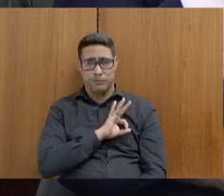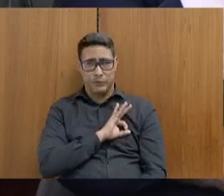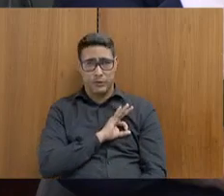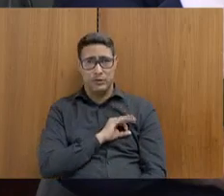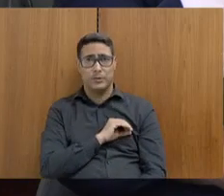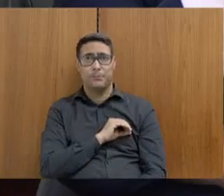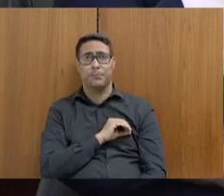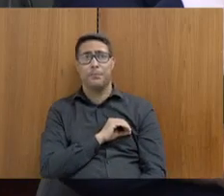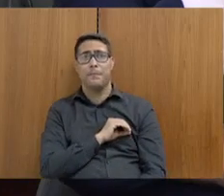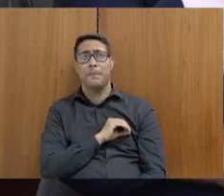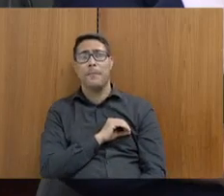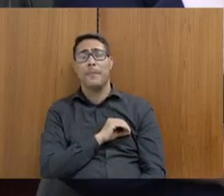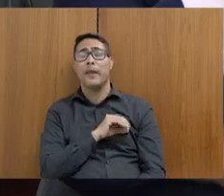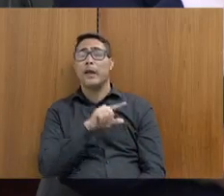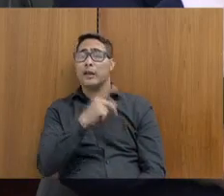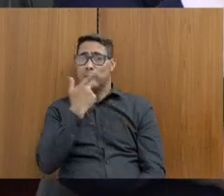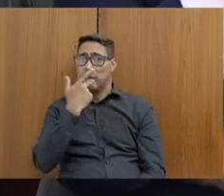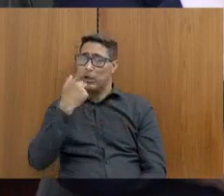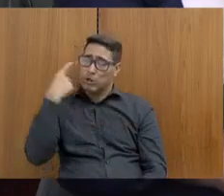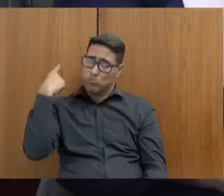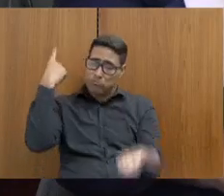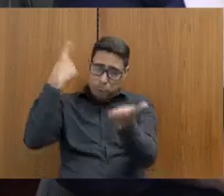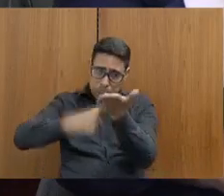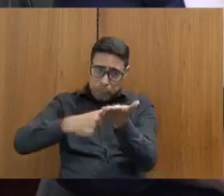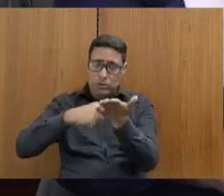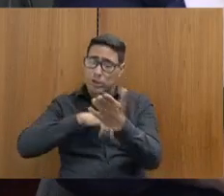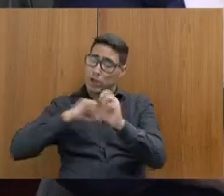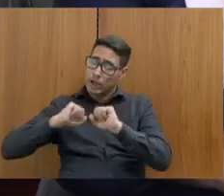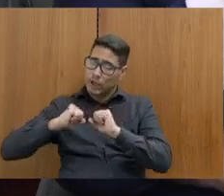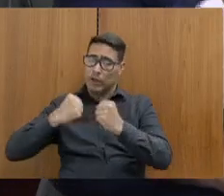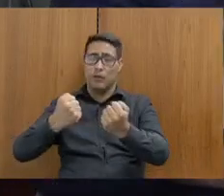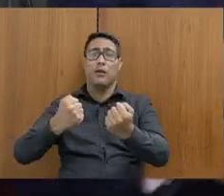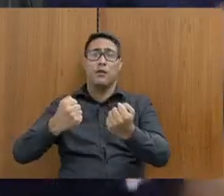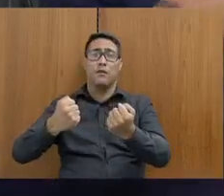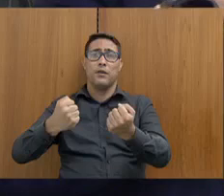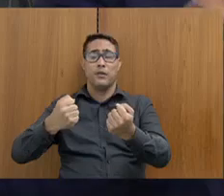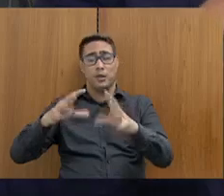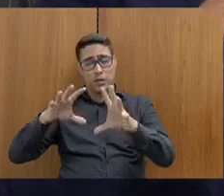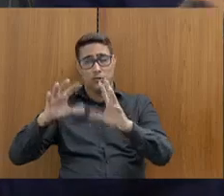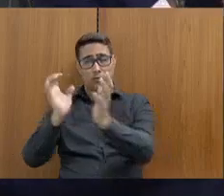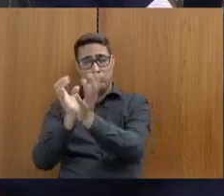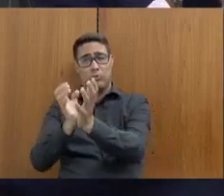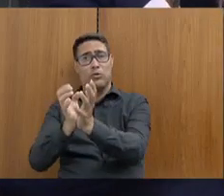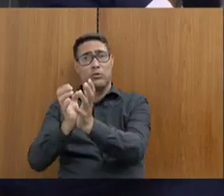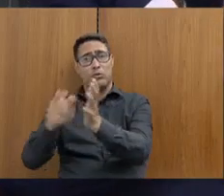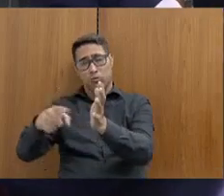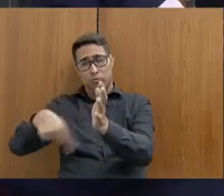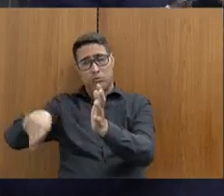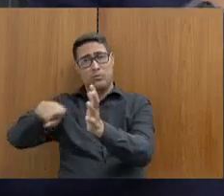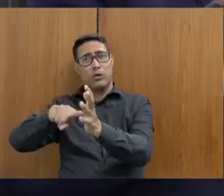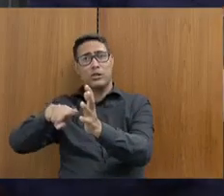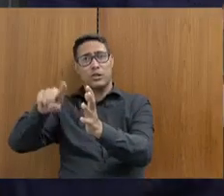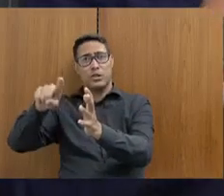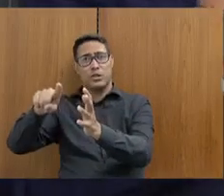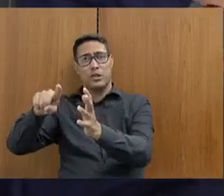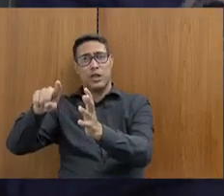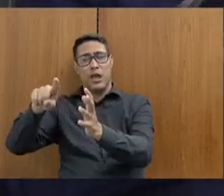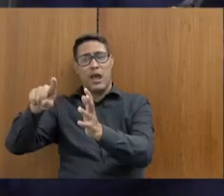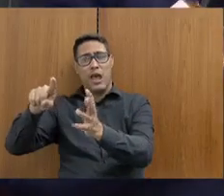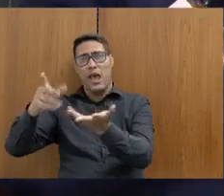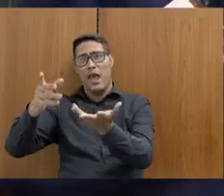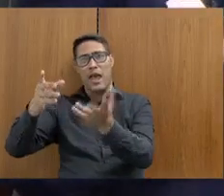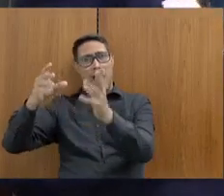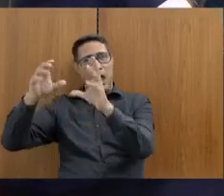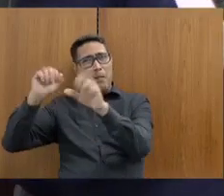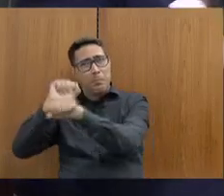e dizer que o compromisso na defesa desses nossos companheiros aqui é inarredável. Eu